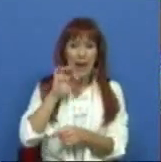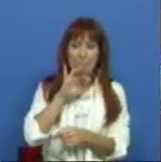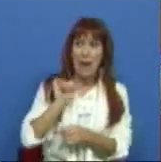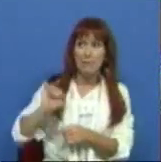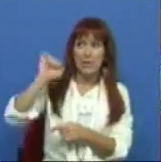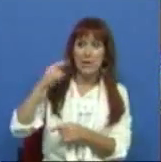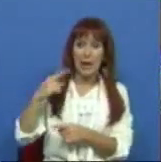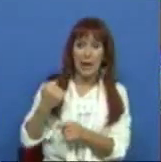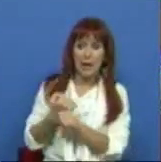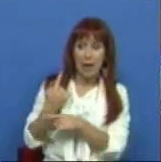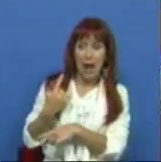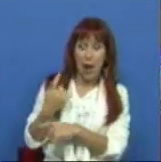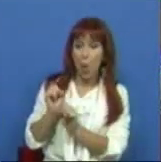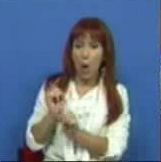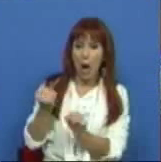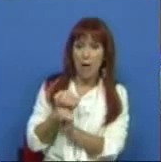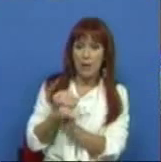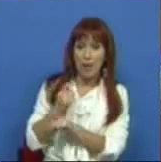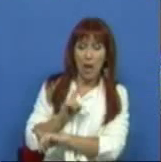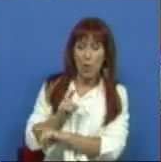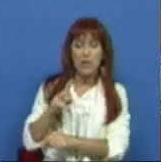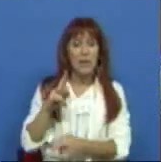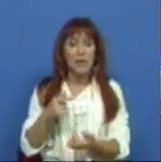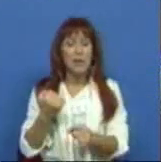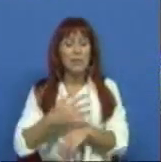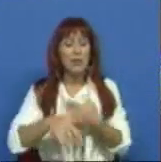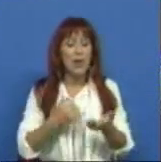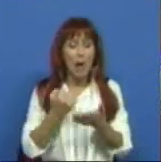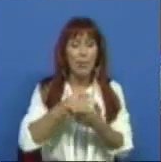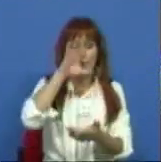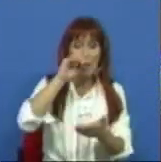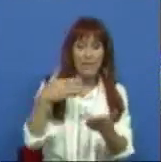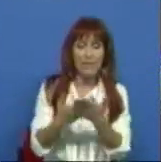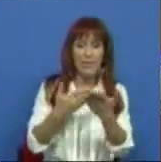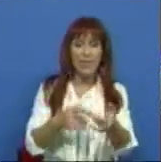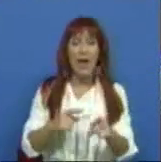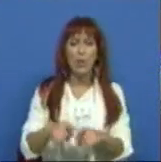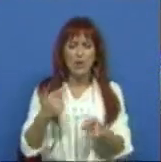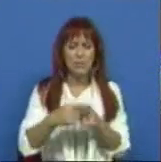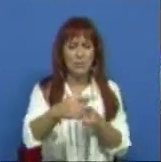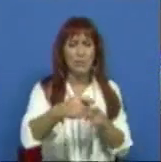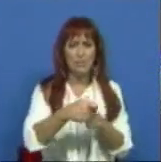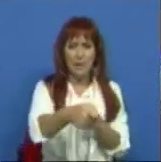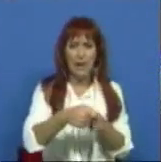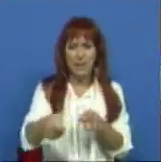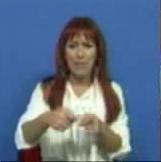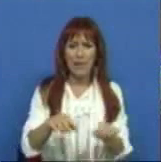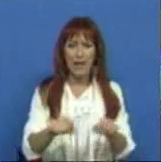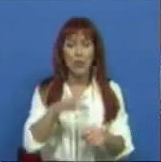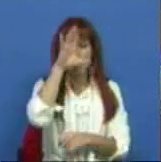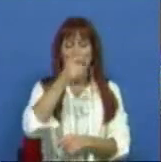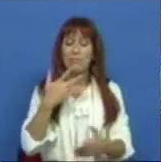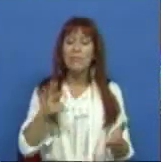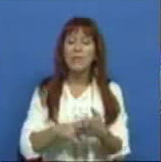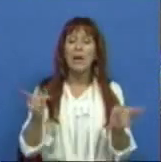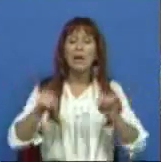pais terem emprego ou não e da eficácia do apoio do Estado e das prestações do Estado. E